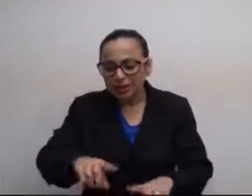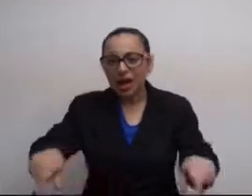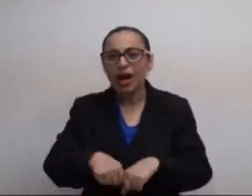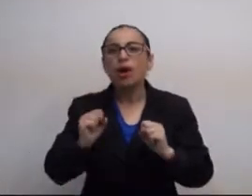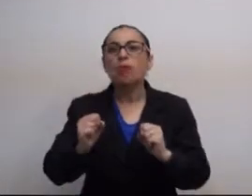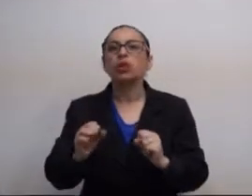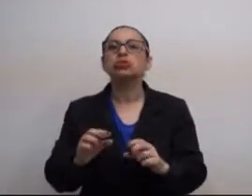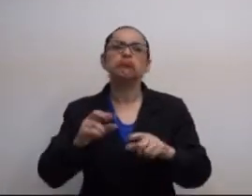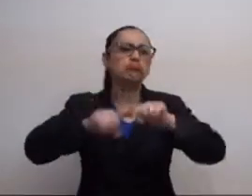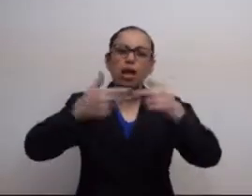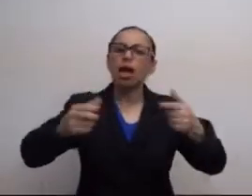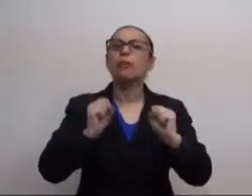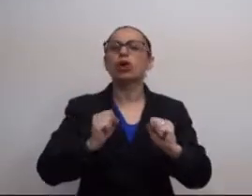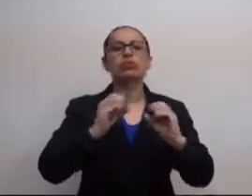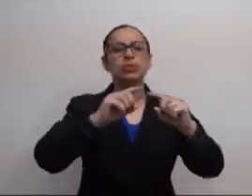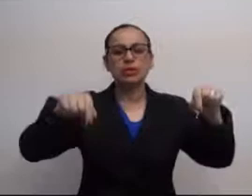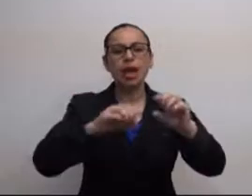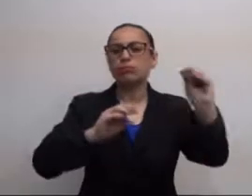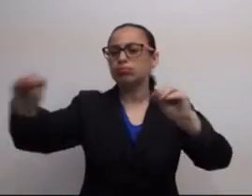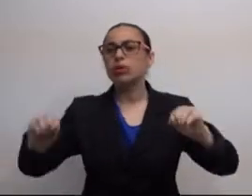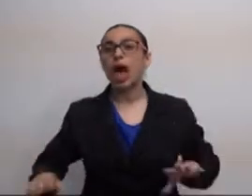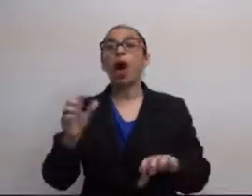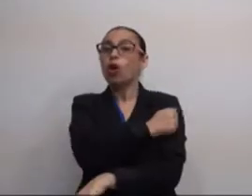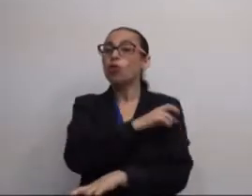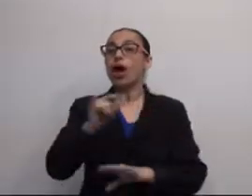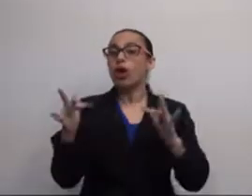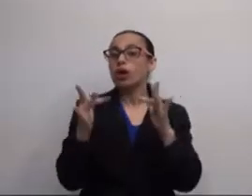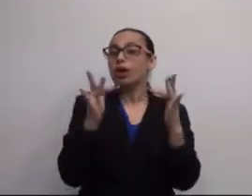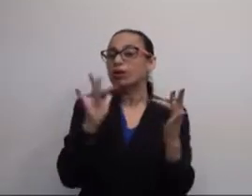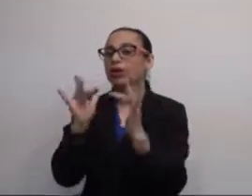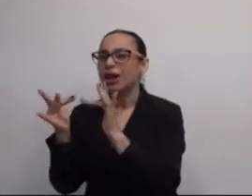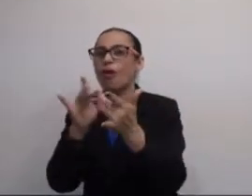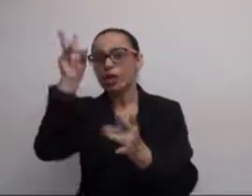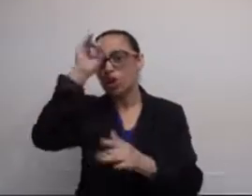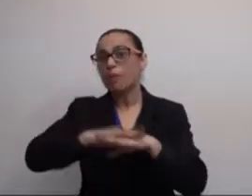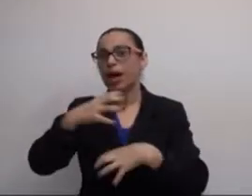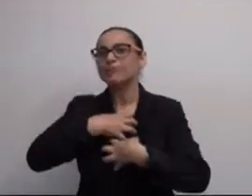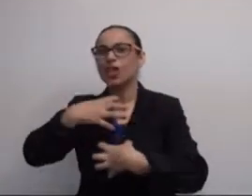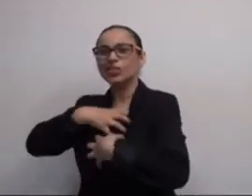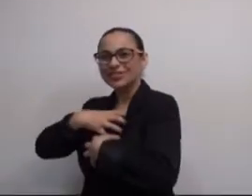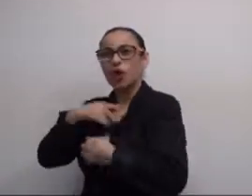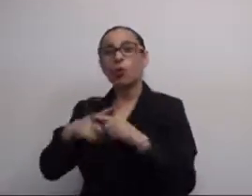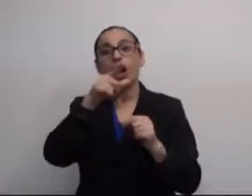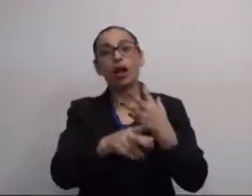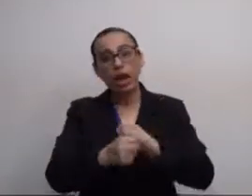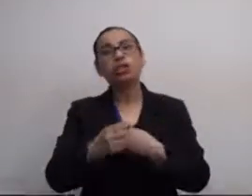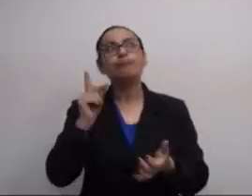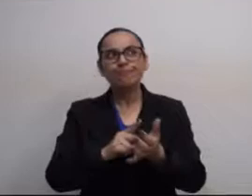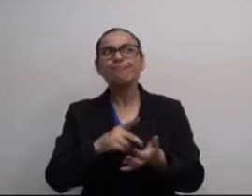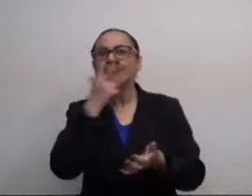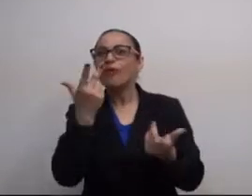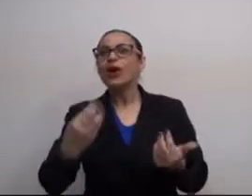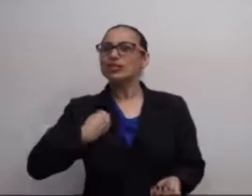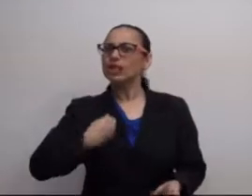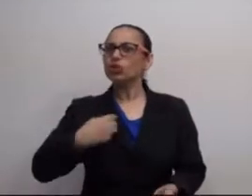chão da sala, ou algumas partes desse vestimento podem ser colocadas nessa sala. E aí os alunos vão se conectando com a história cada